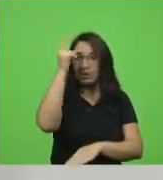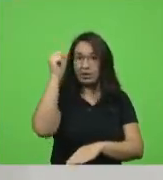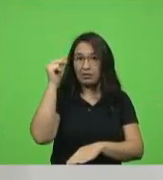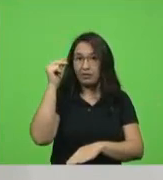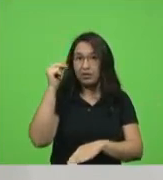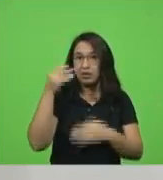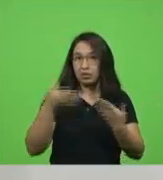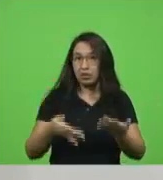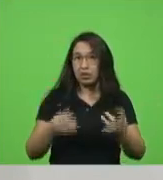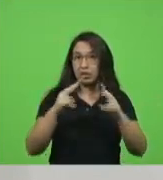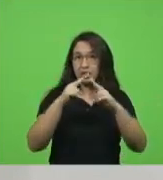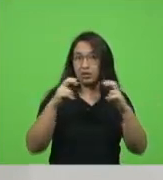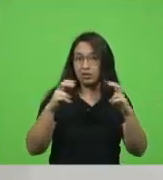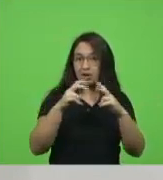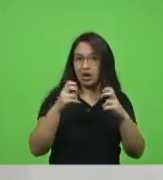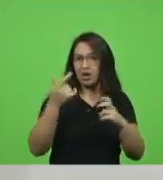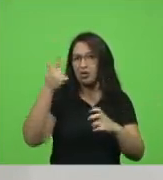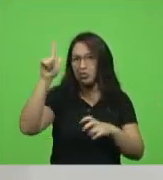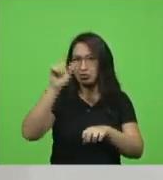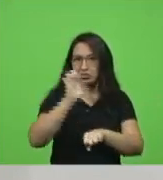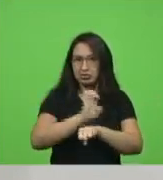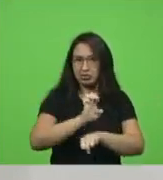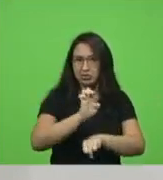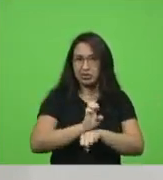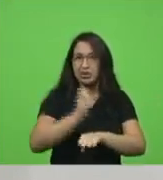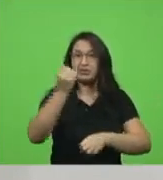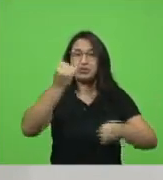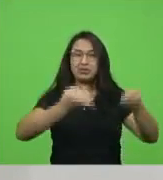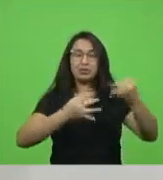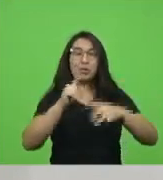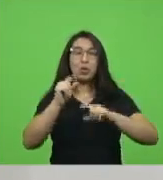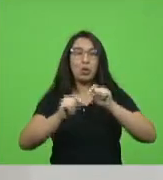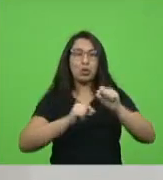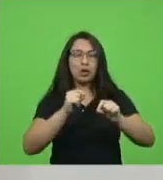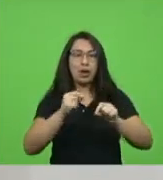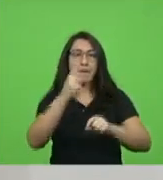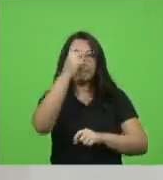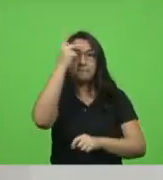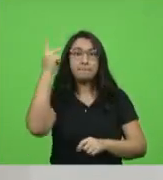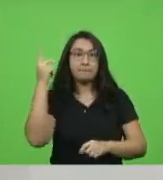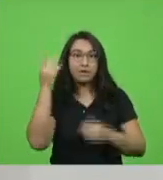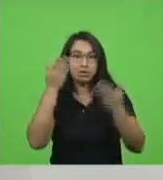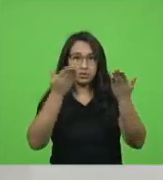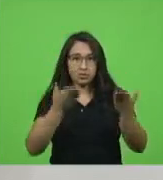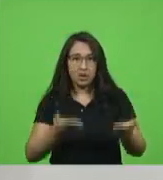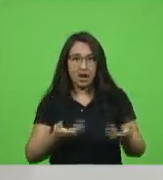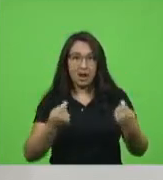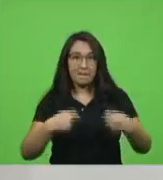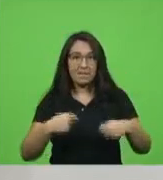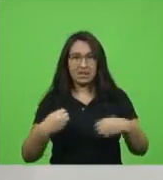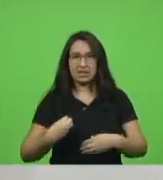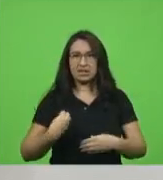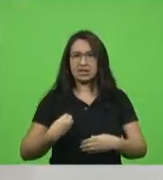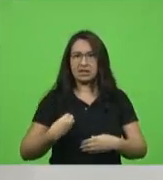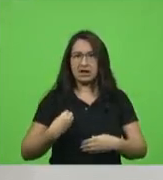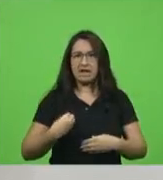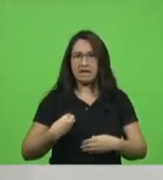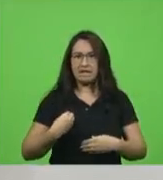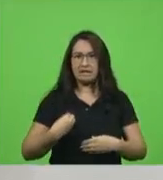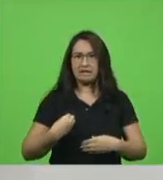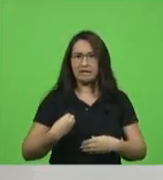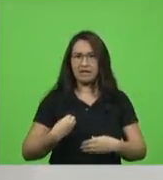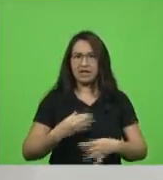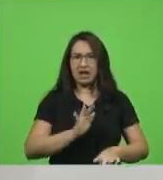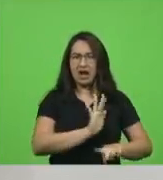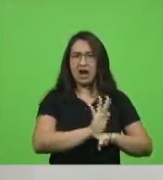de outro estado dizendo que as pessoas tem que doarem a vida em nome